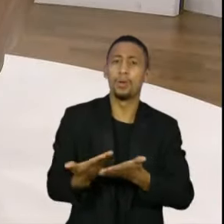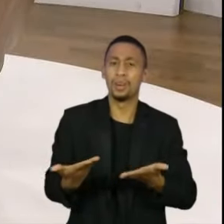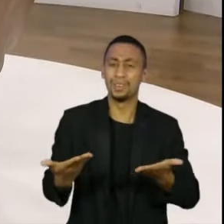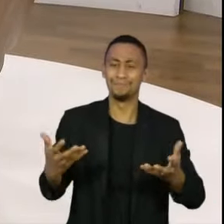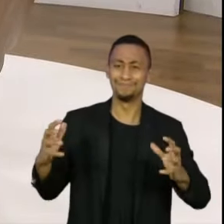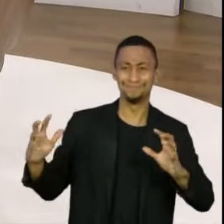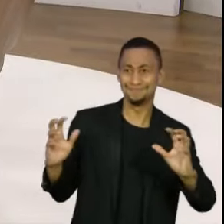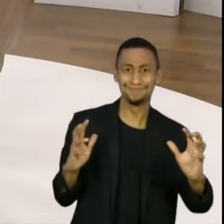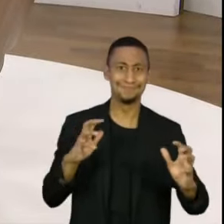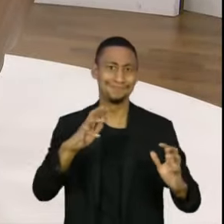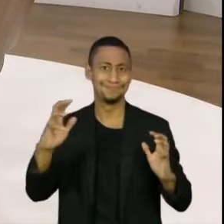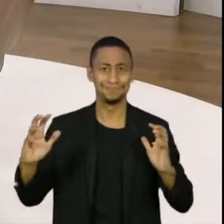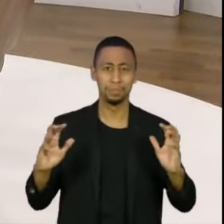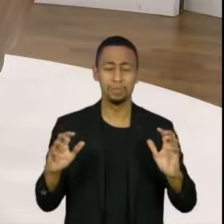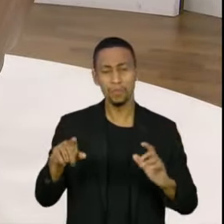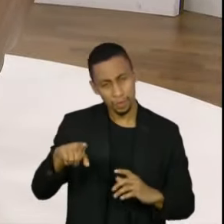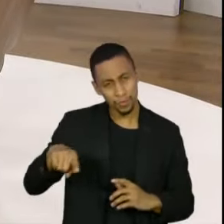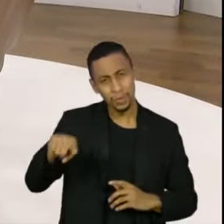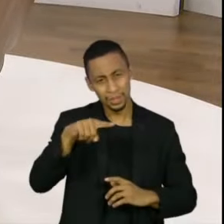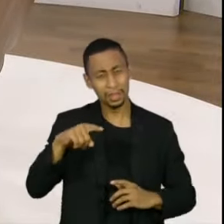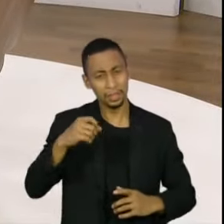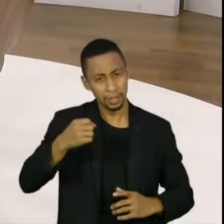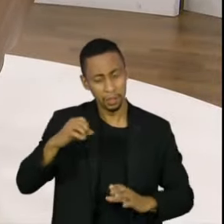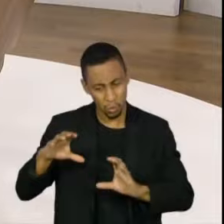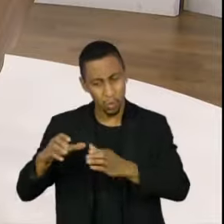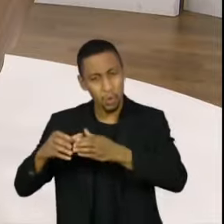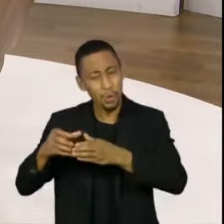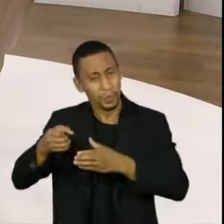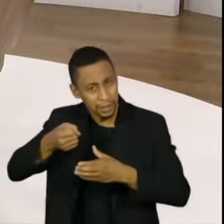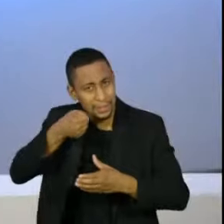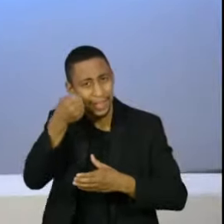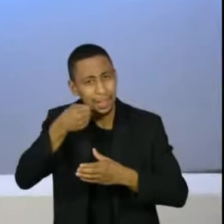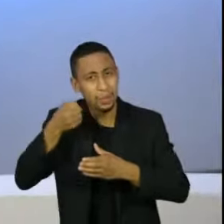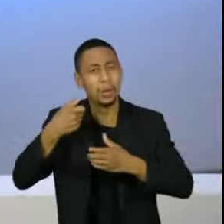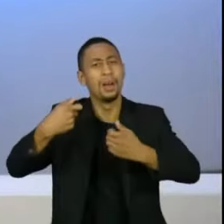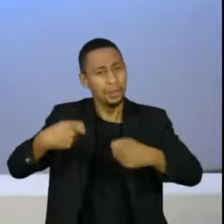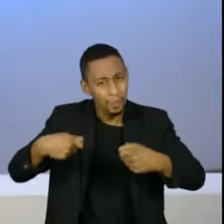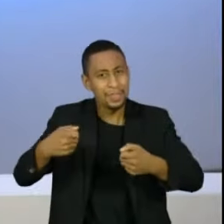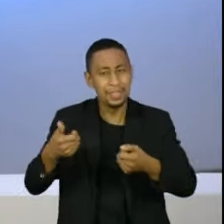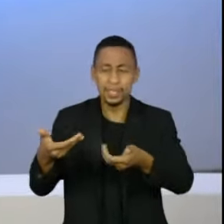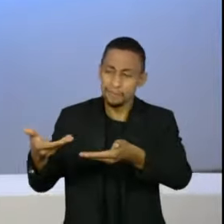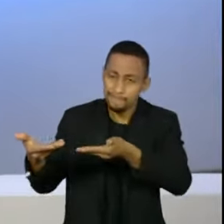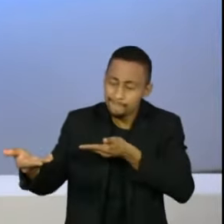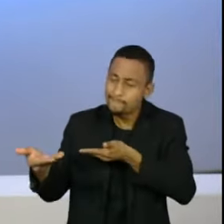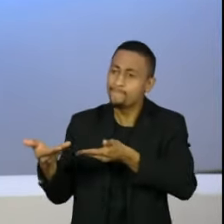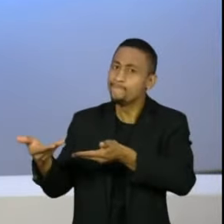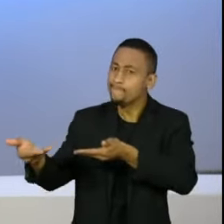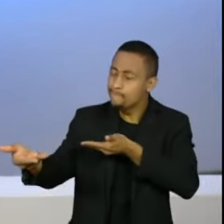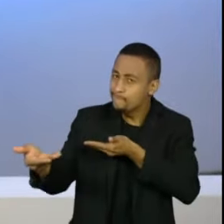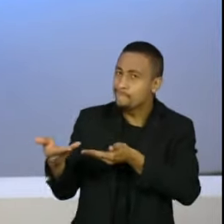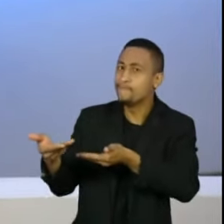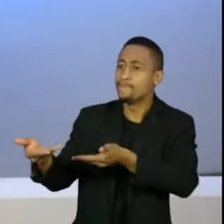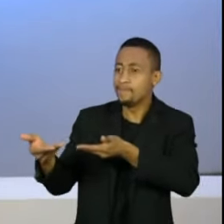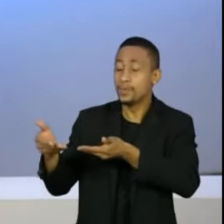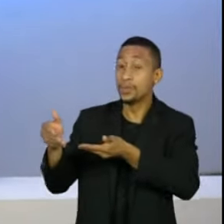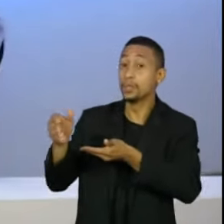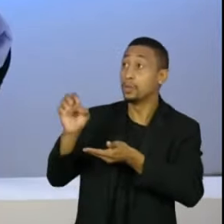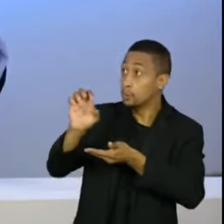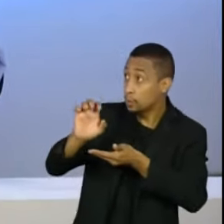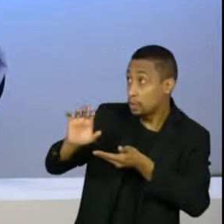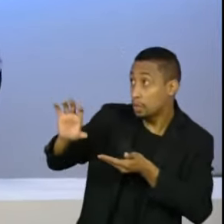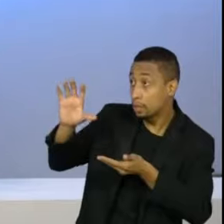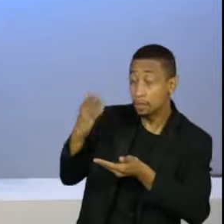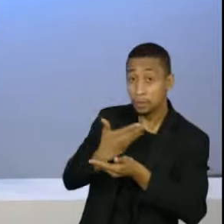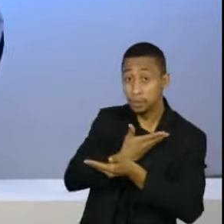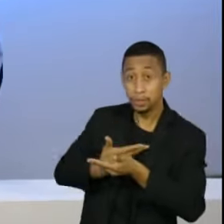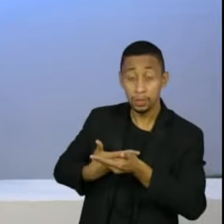não teriam que vocês senadores ser mais, ouvir um pouco mais os governadores, tentar intermediar para eles? O senhor disse que teve